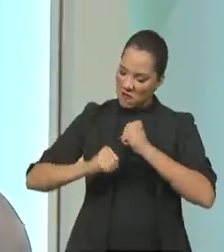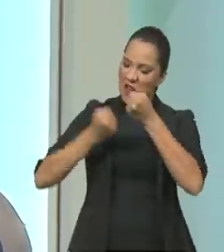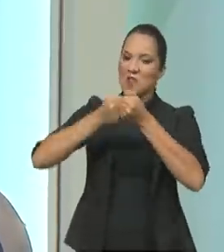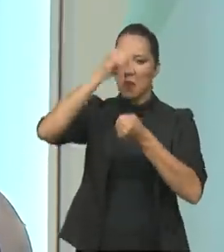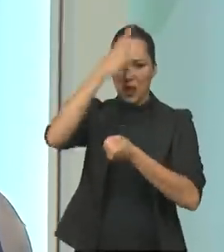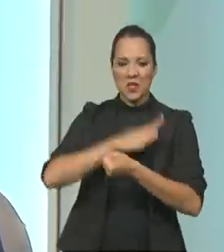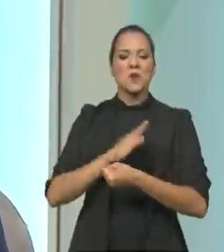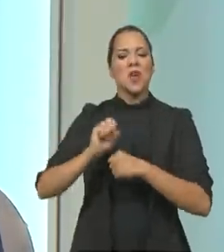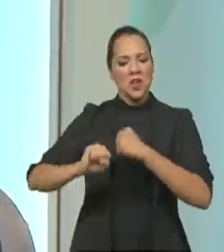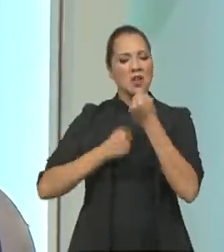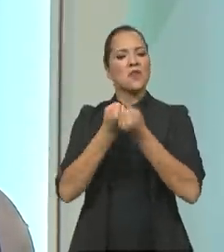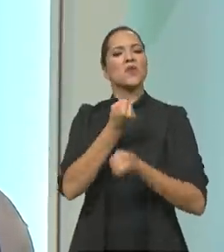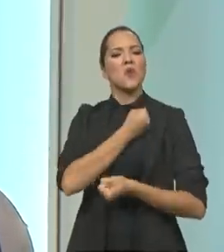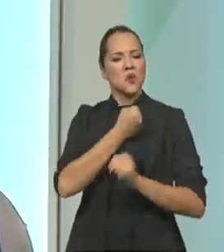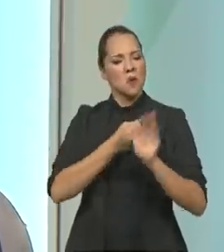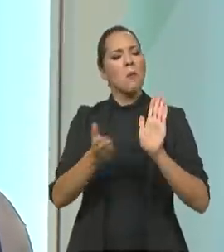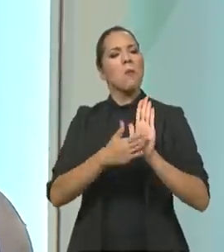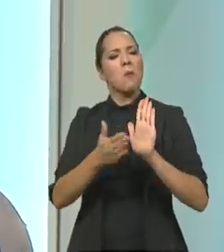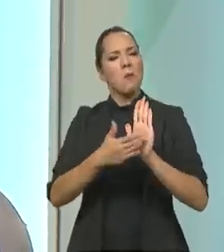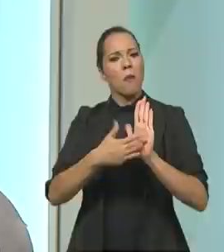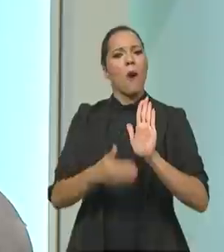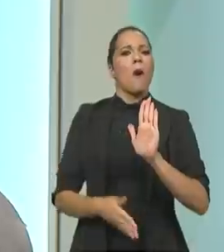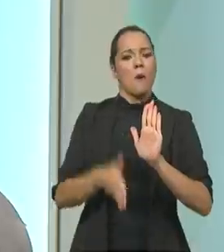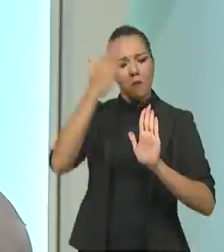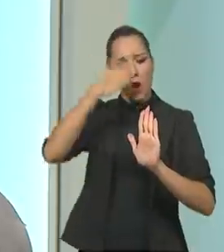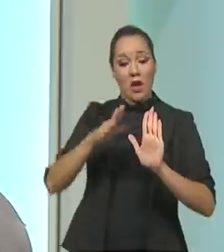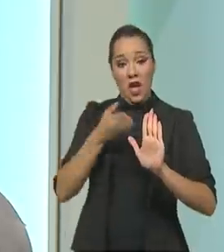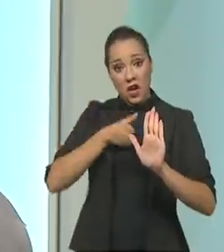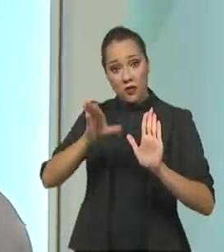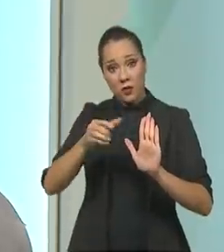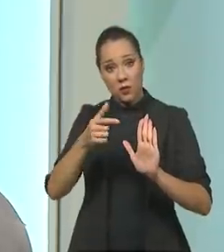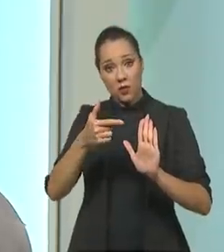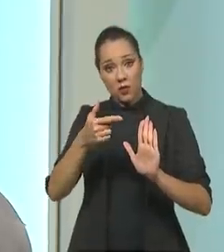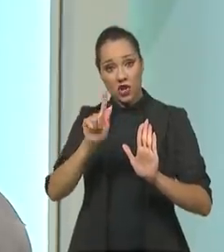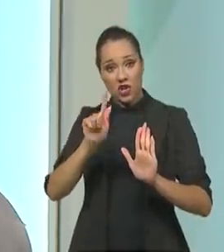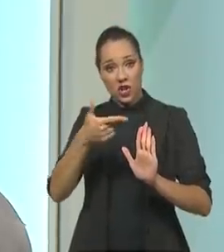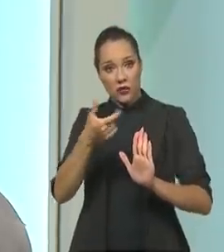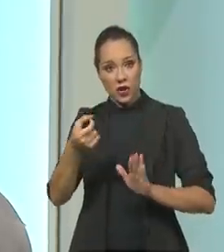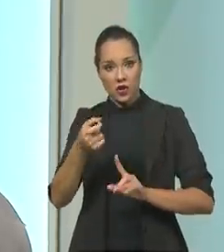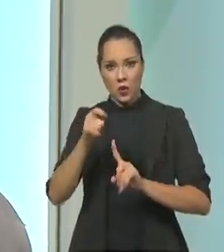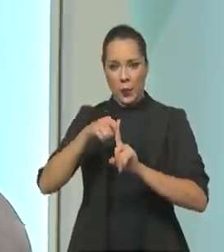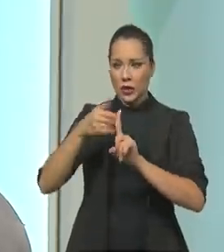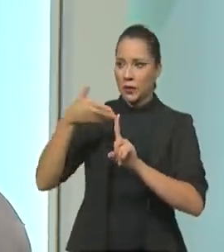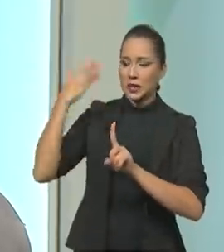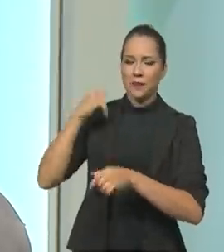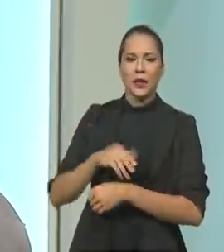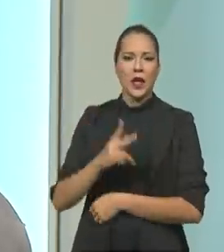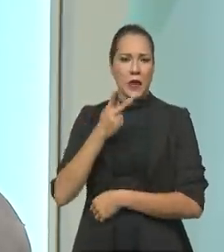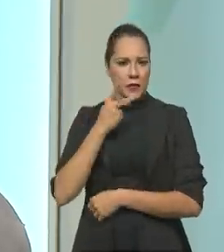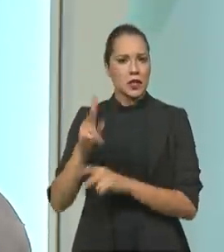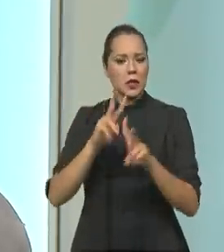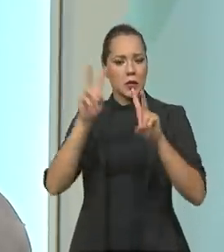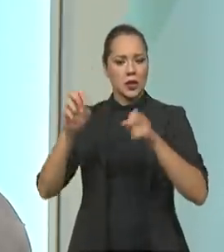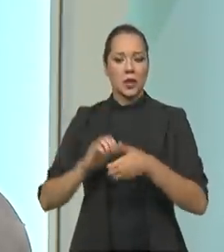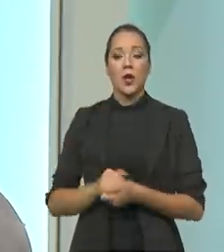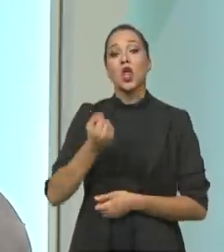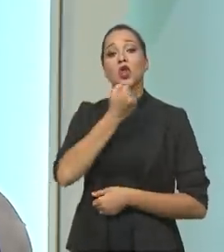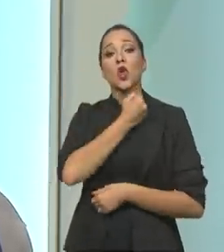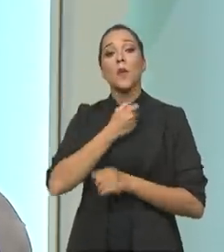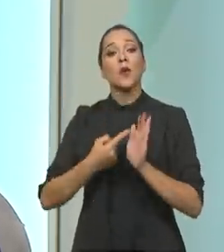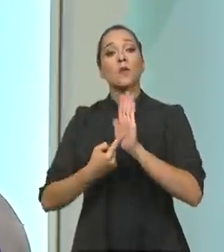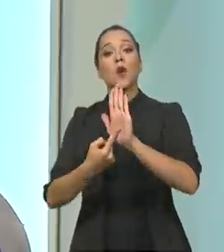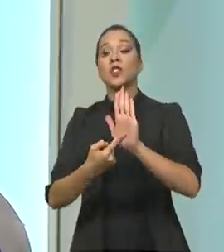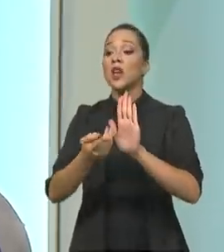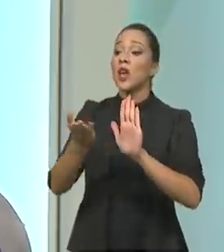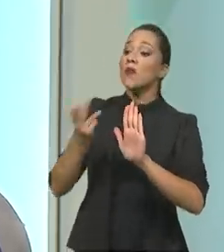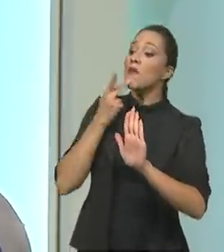eu defendo com números irrefutáveis. Porque eu fui para G20 há quatro meses atrás, falei sobre isso, levei os números e todo mundo